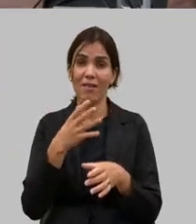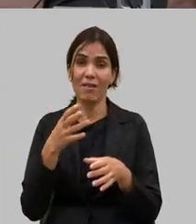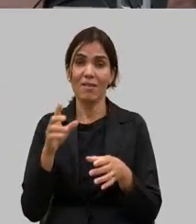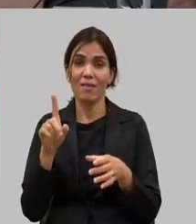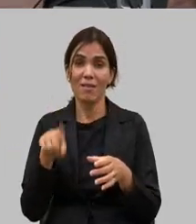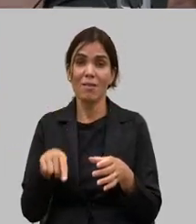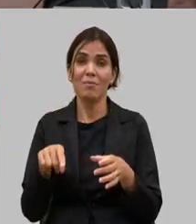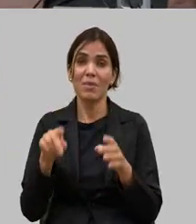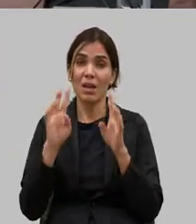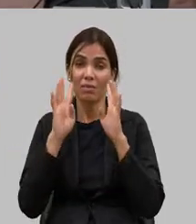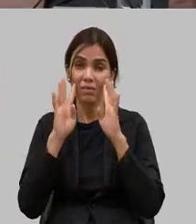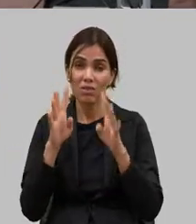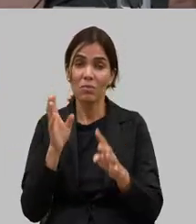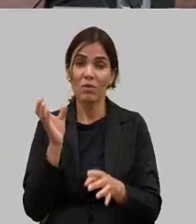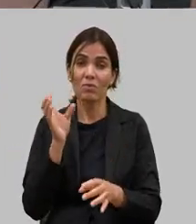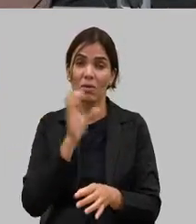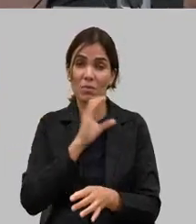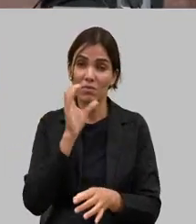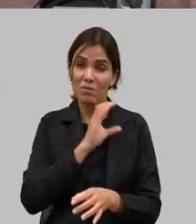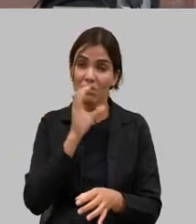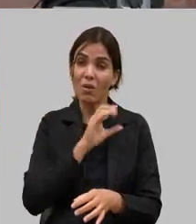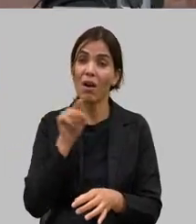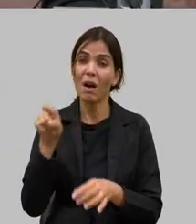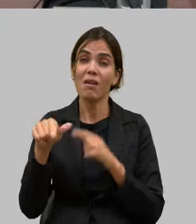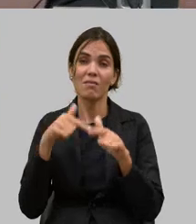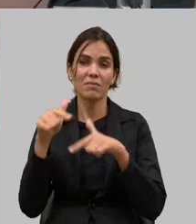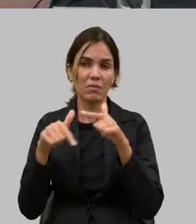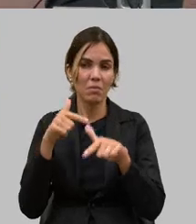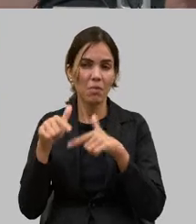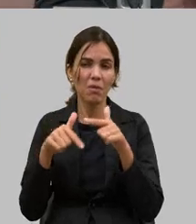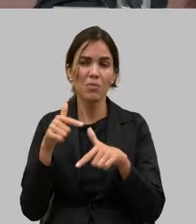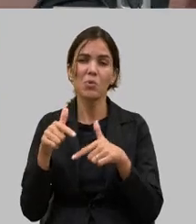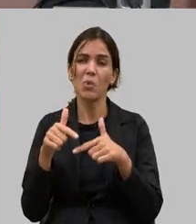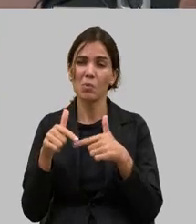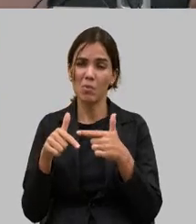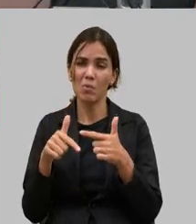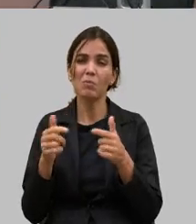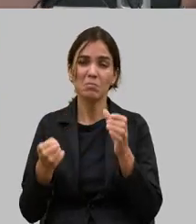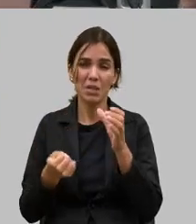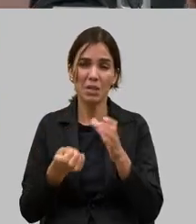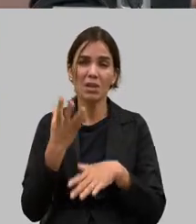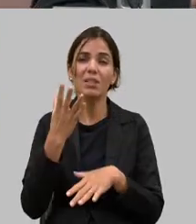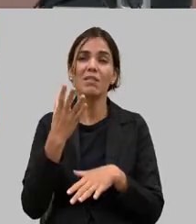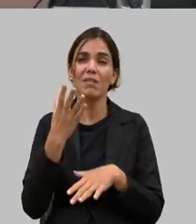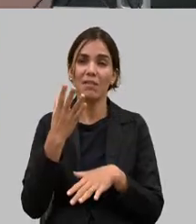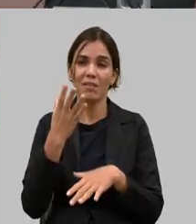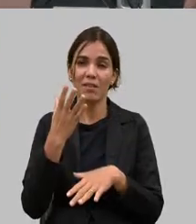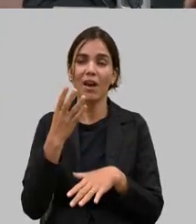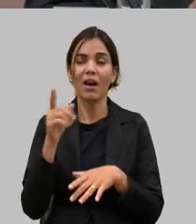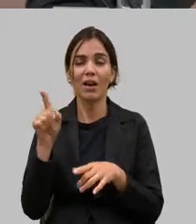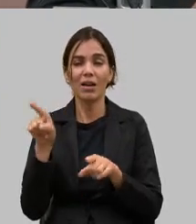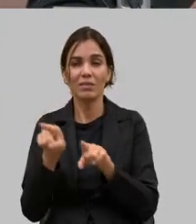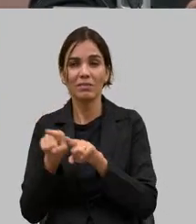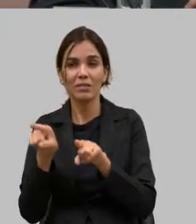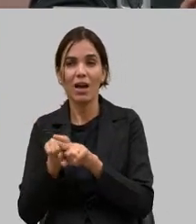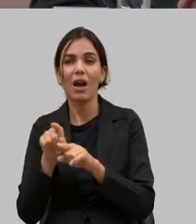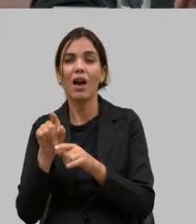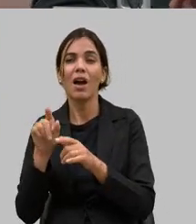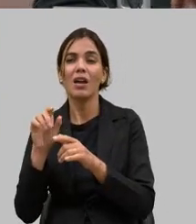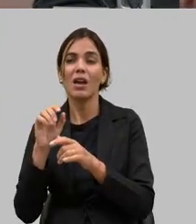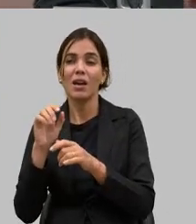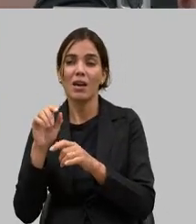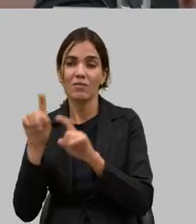sustentação para isso então ela trabalhou muito para poder criar esse canal não só na questão da informática na questão da